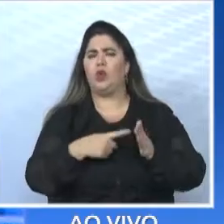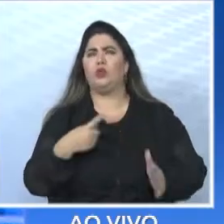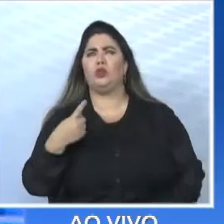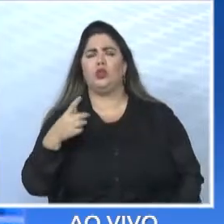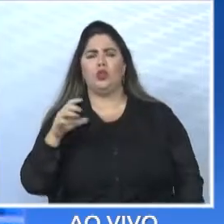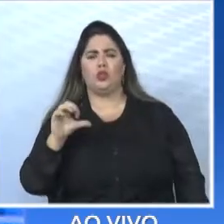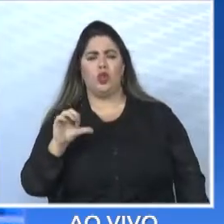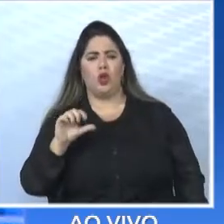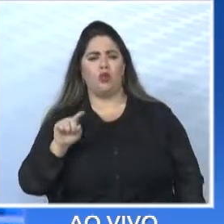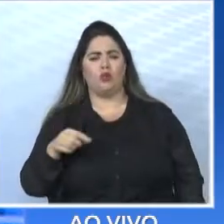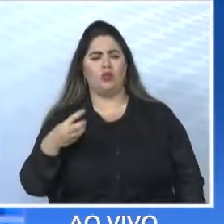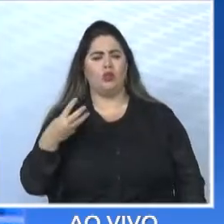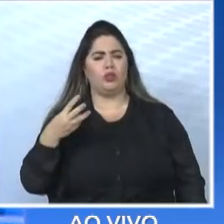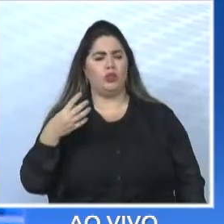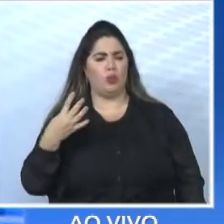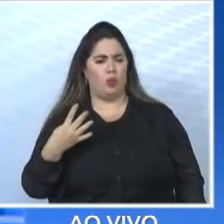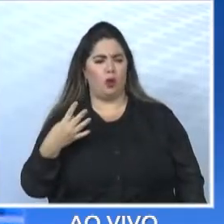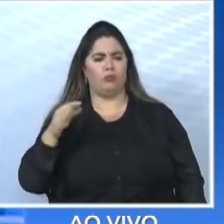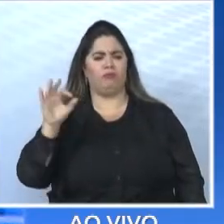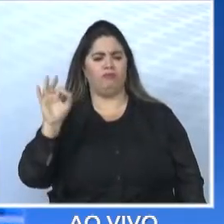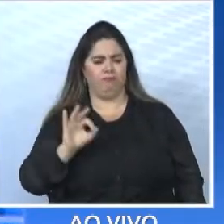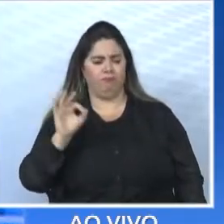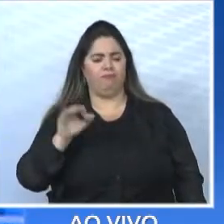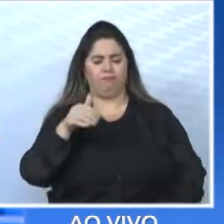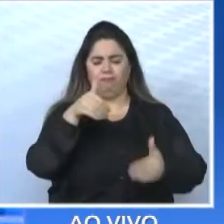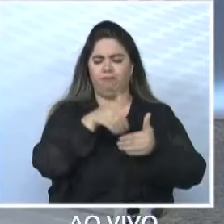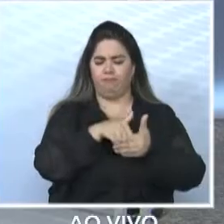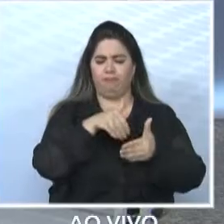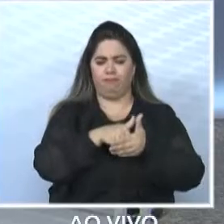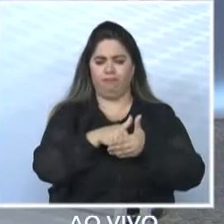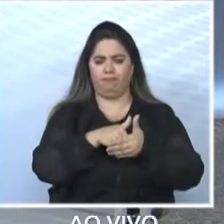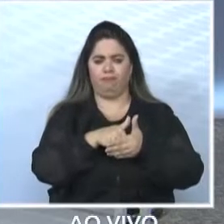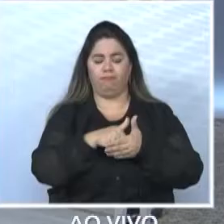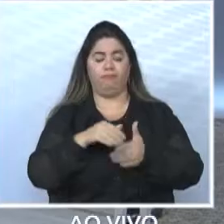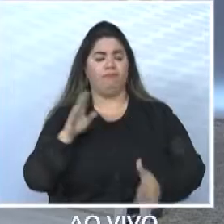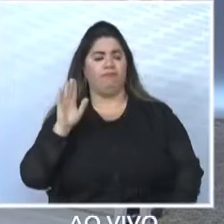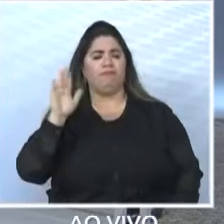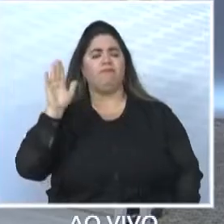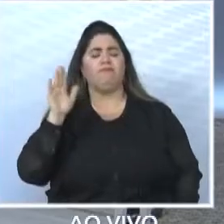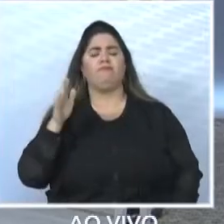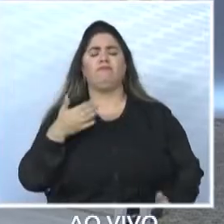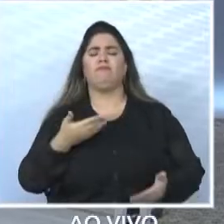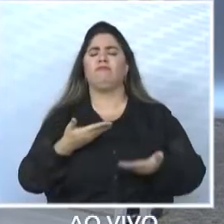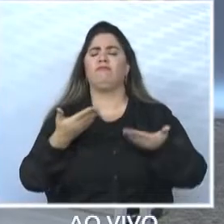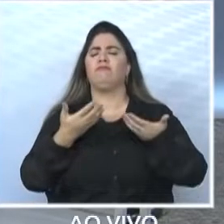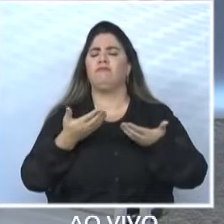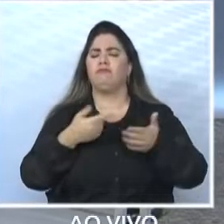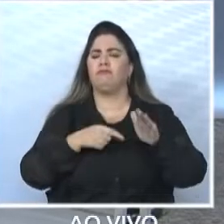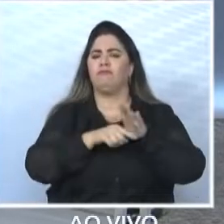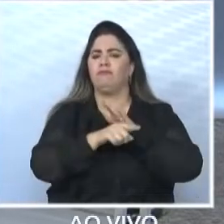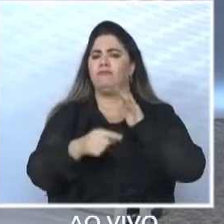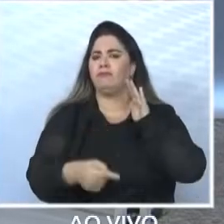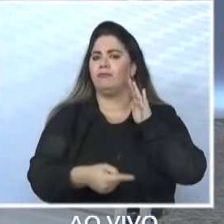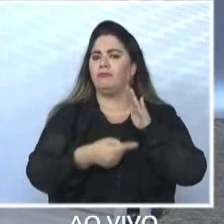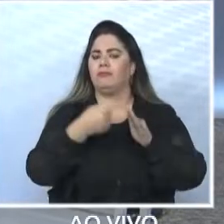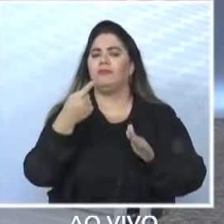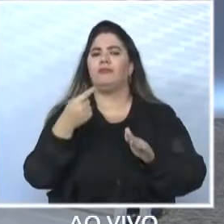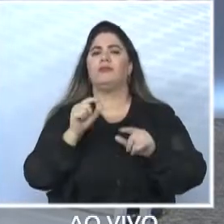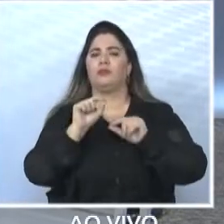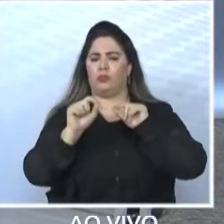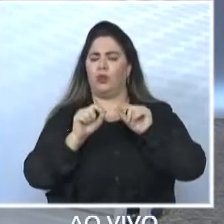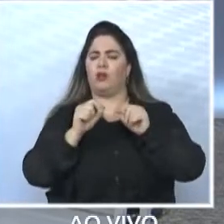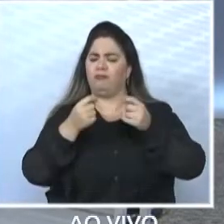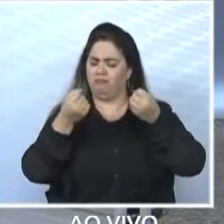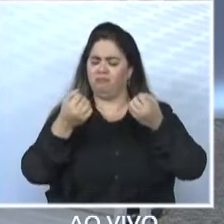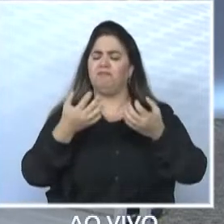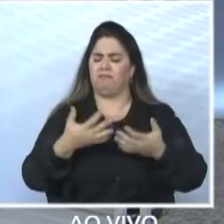% dos eleitores. Candidato, quero começar, então, fazendo a primeira pergunta, né? Vamos falar, claro, de pandemia, falar de saúde.